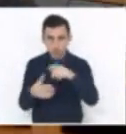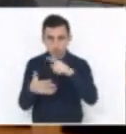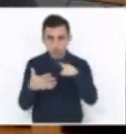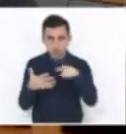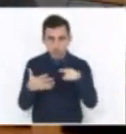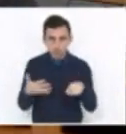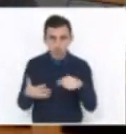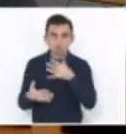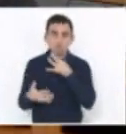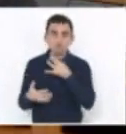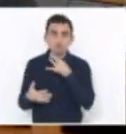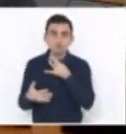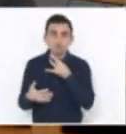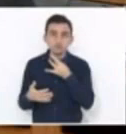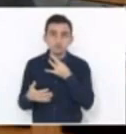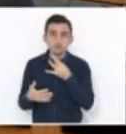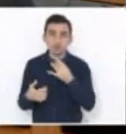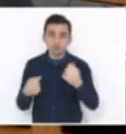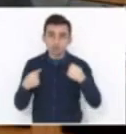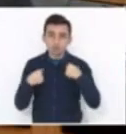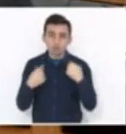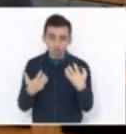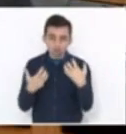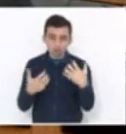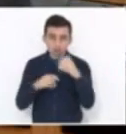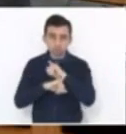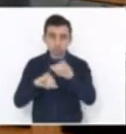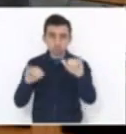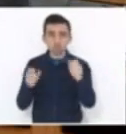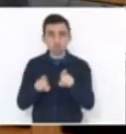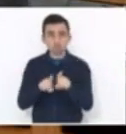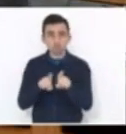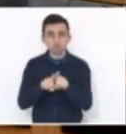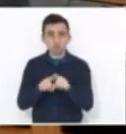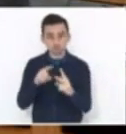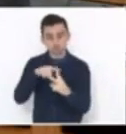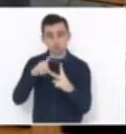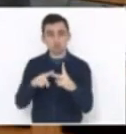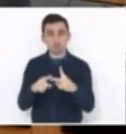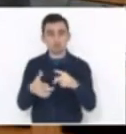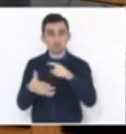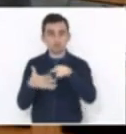Cobalchini, porque eu quero também me manifestar, eu tenho dois destaques.